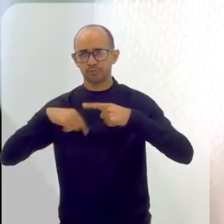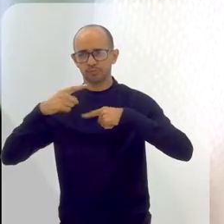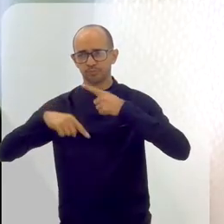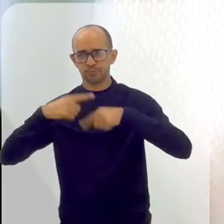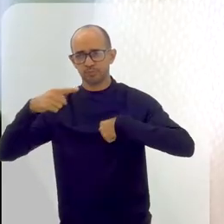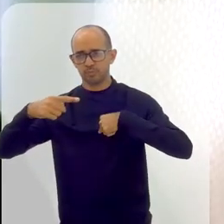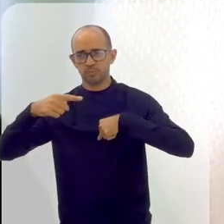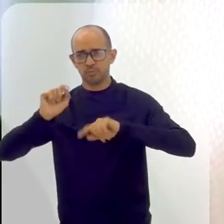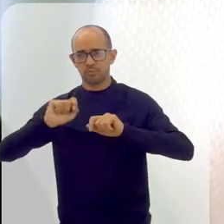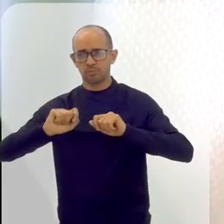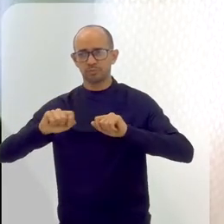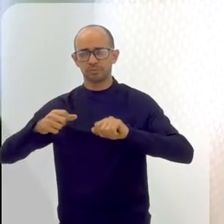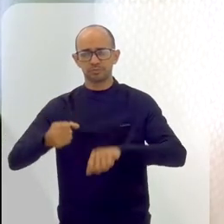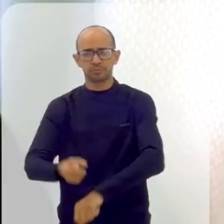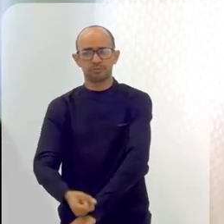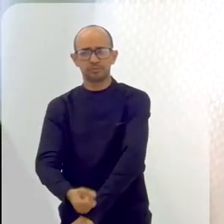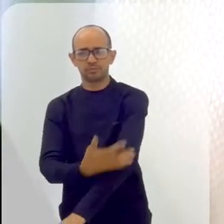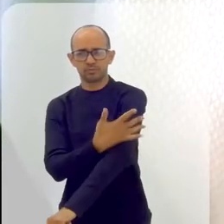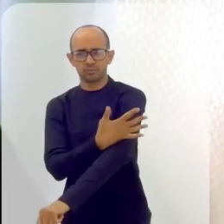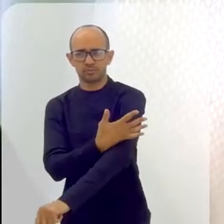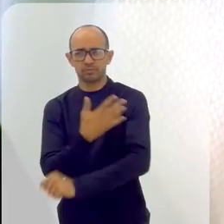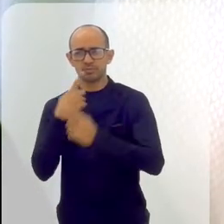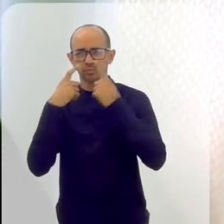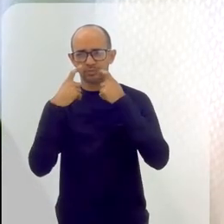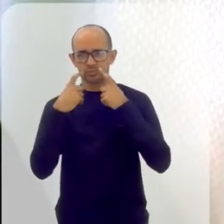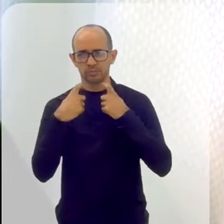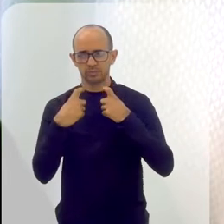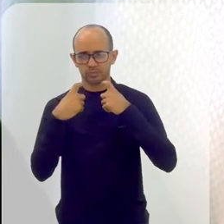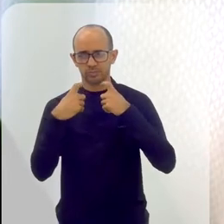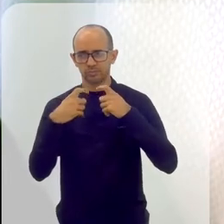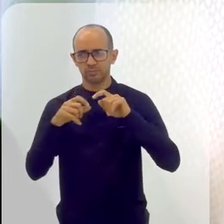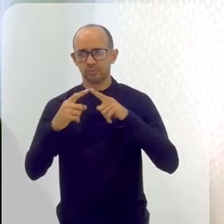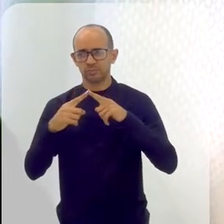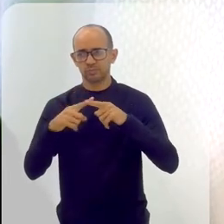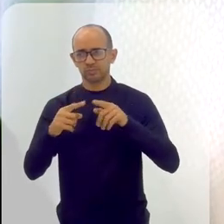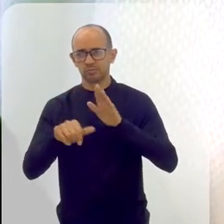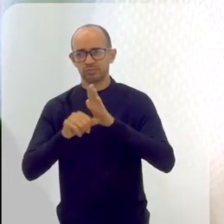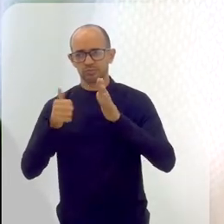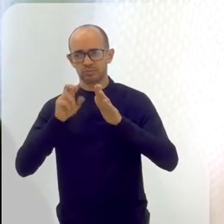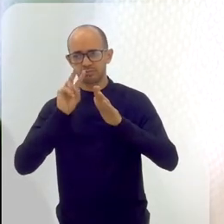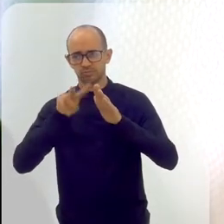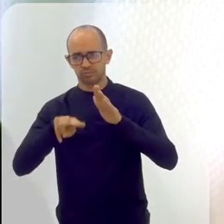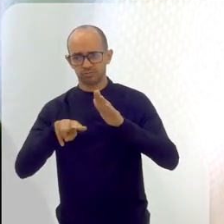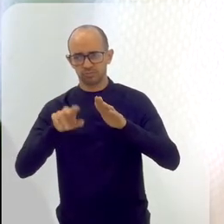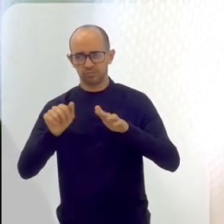e aí, depois, ela estava muito emocionada, chorando com que ela tinha visto, né?